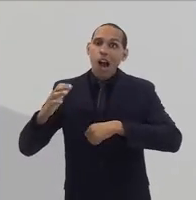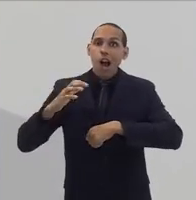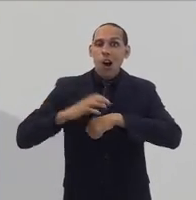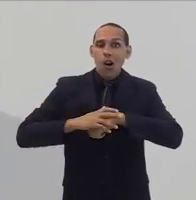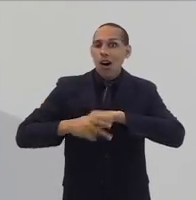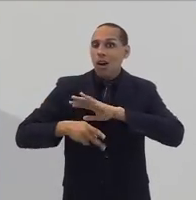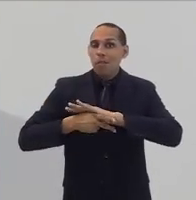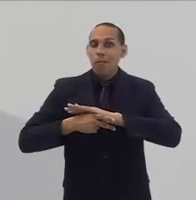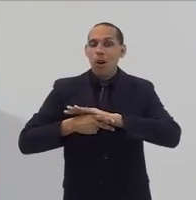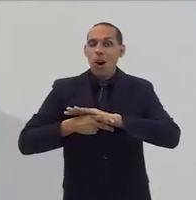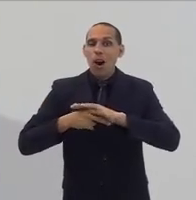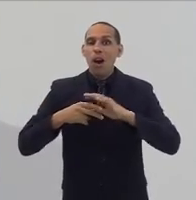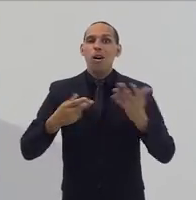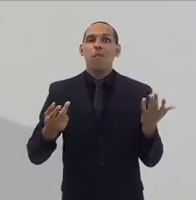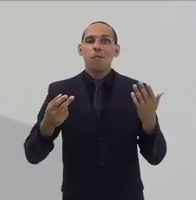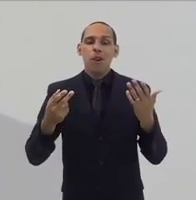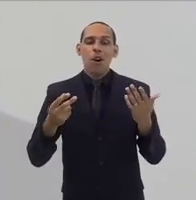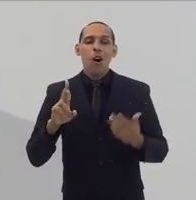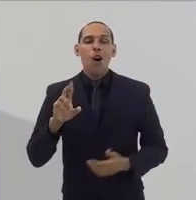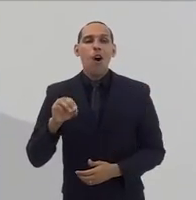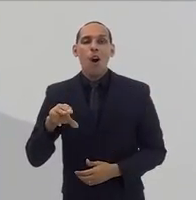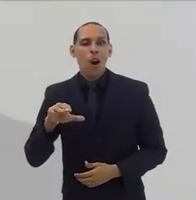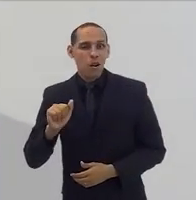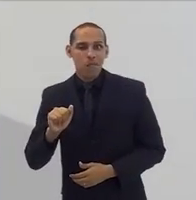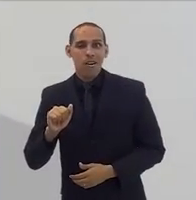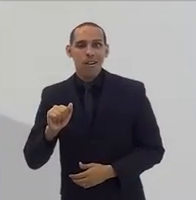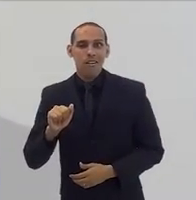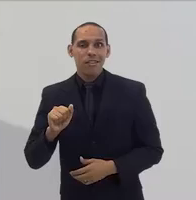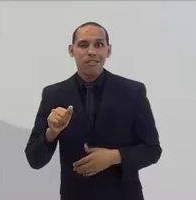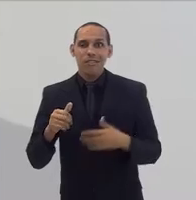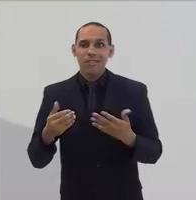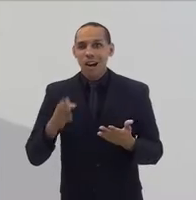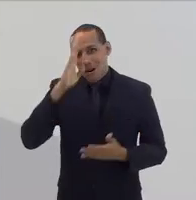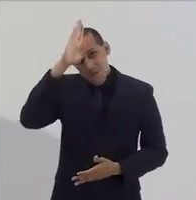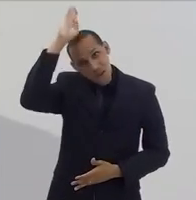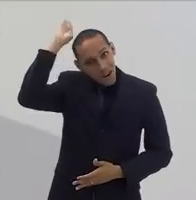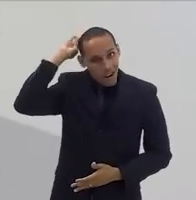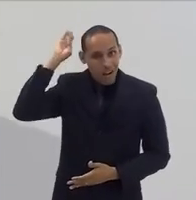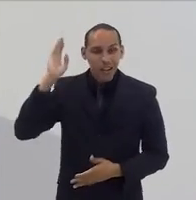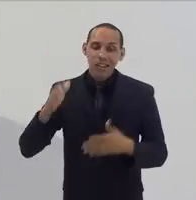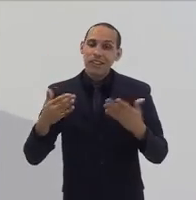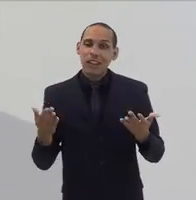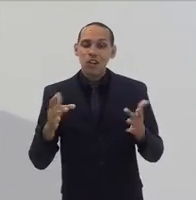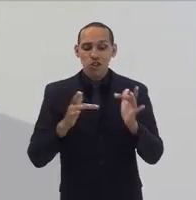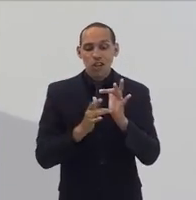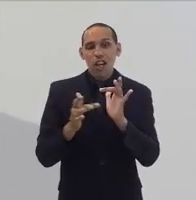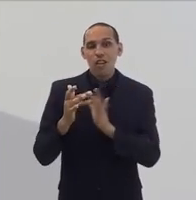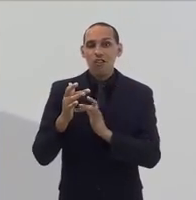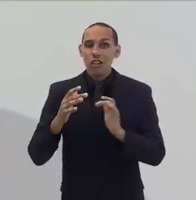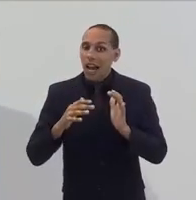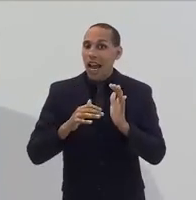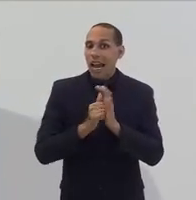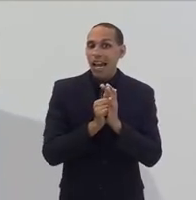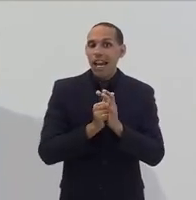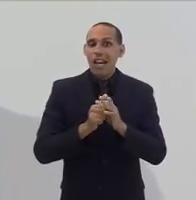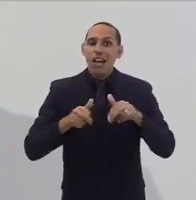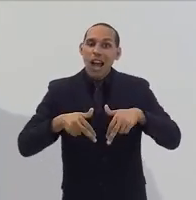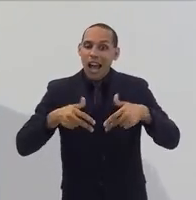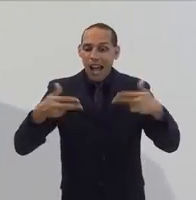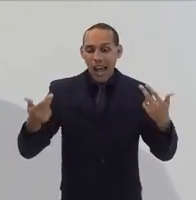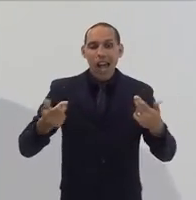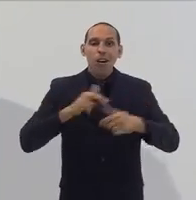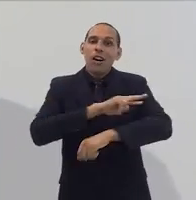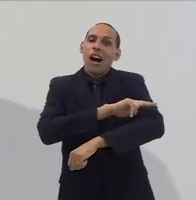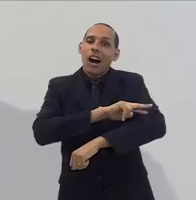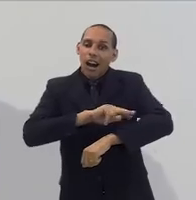Só isso significa uma coisa. Jesus tinha o registro étnico,